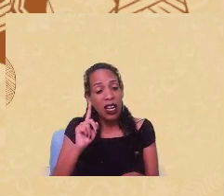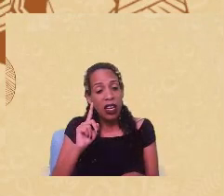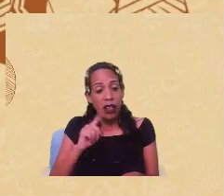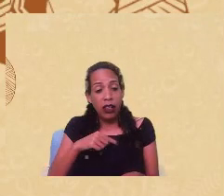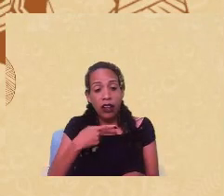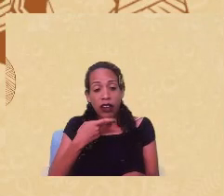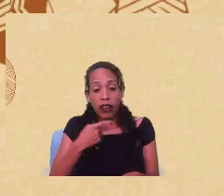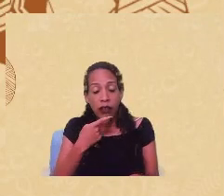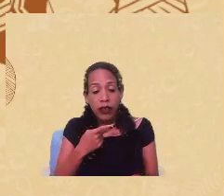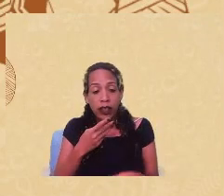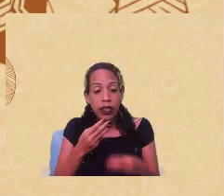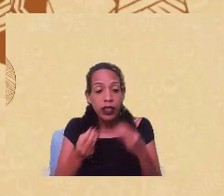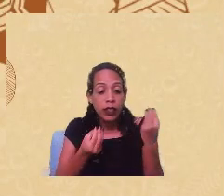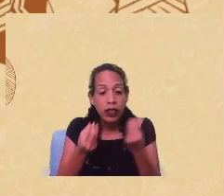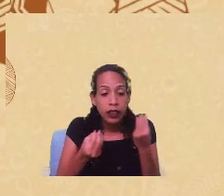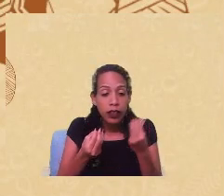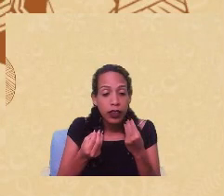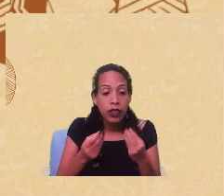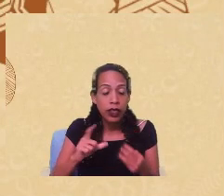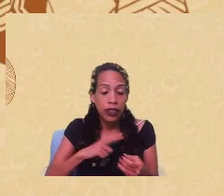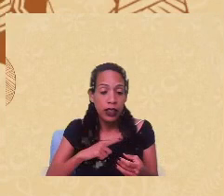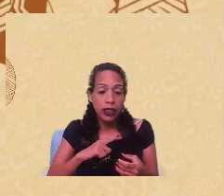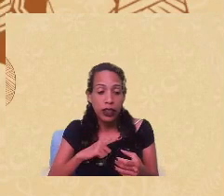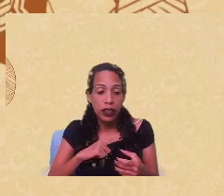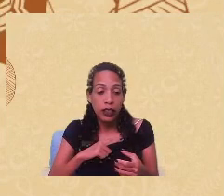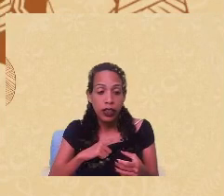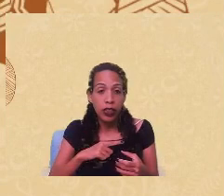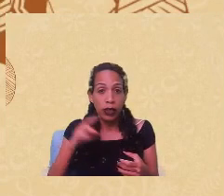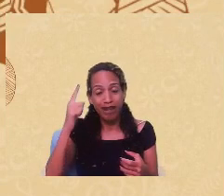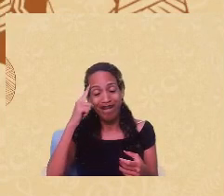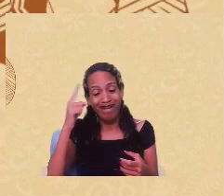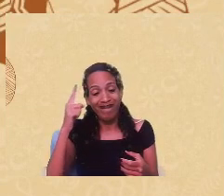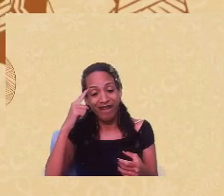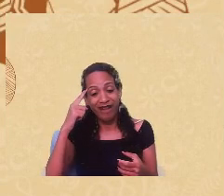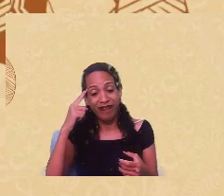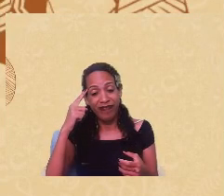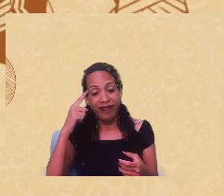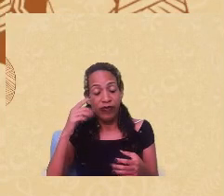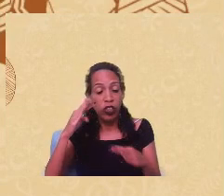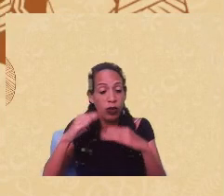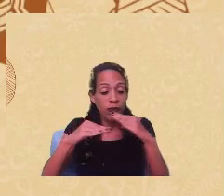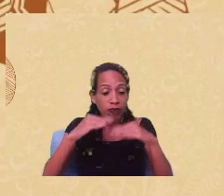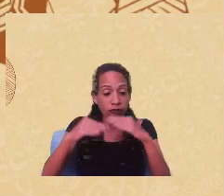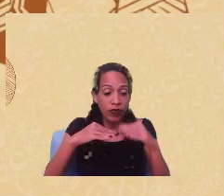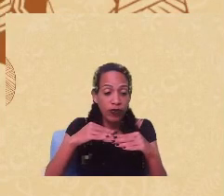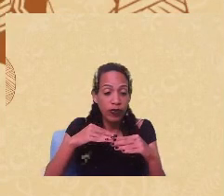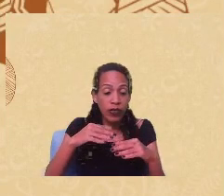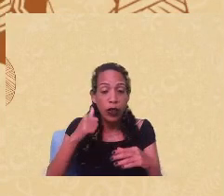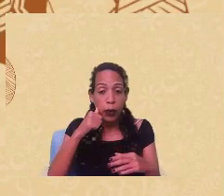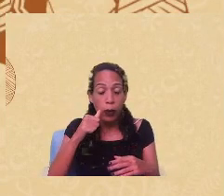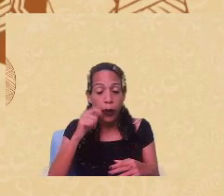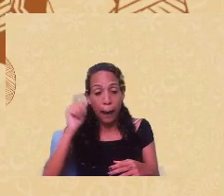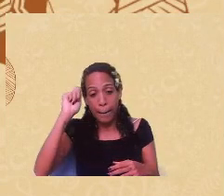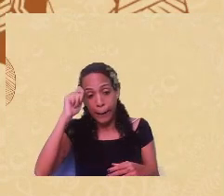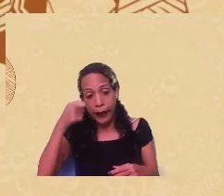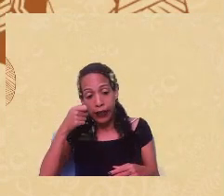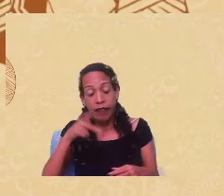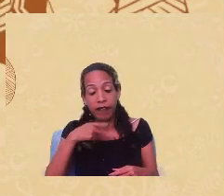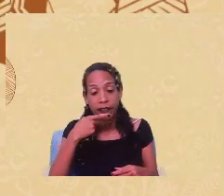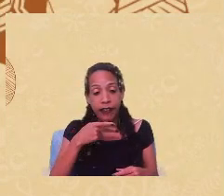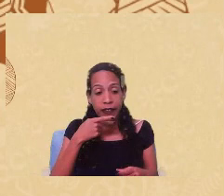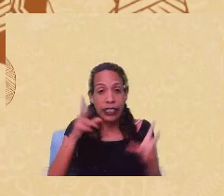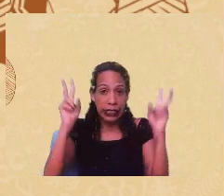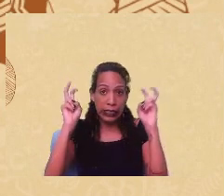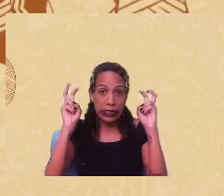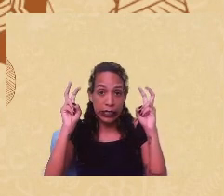reconheça, por exemplo, que a gente tem um campo fértil de produções de feministas negras falando sobre temas que